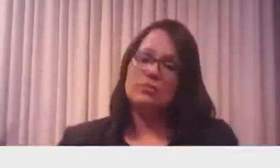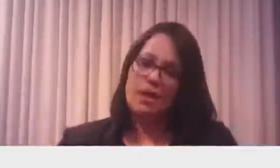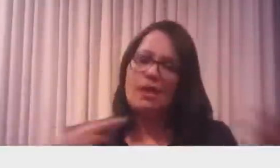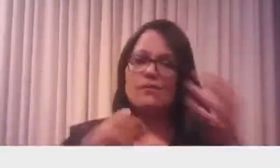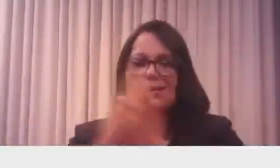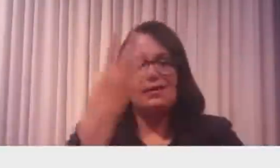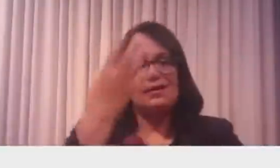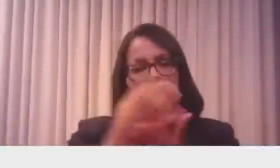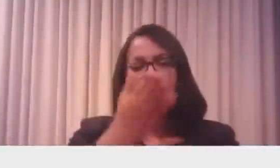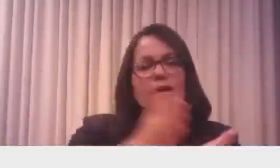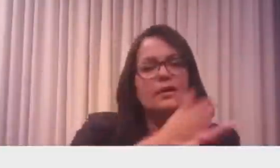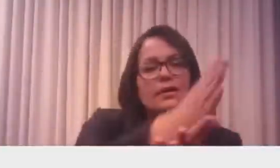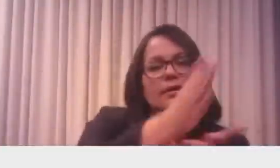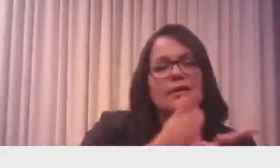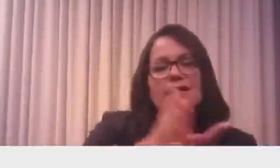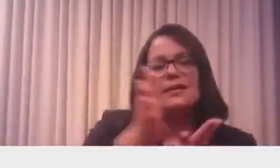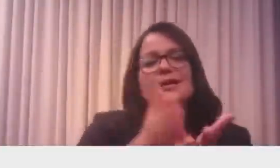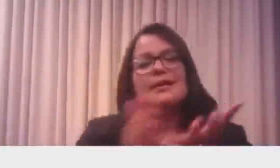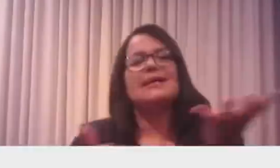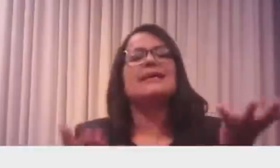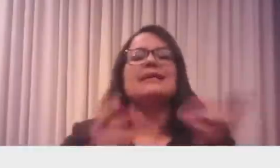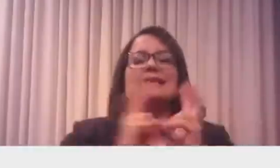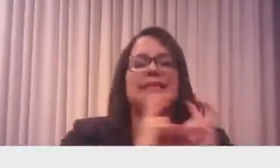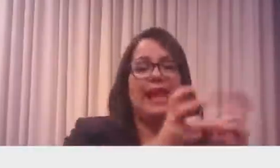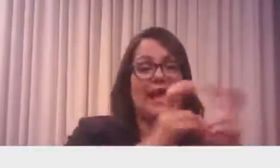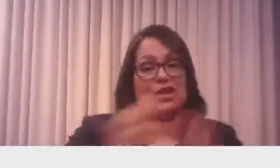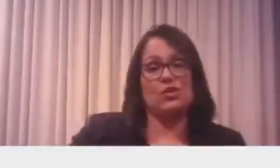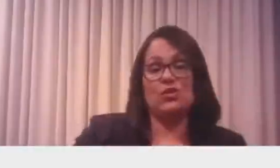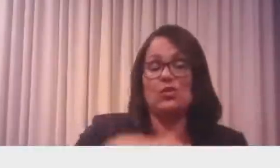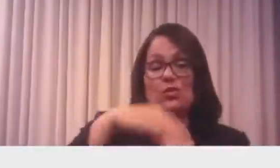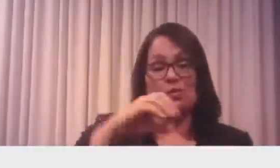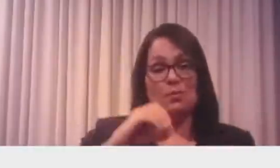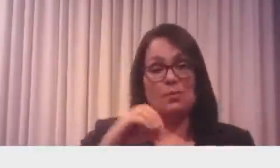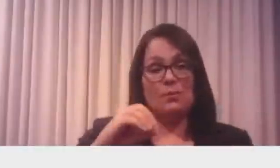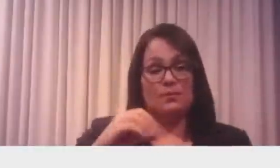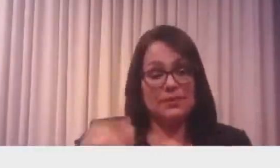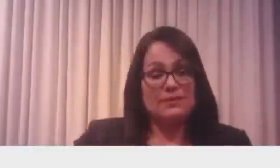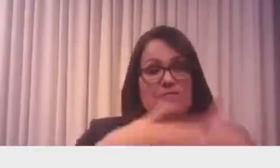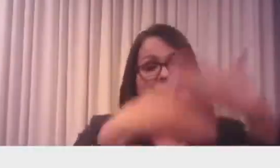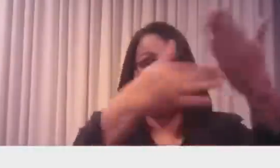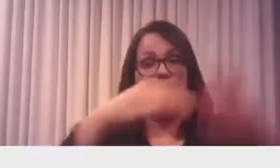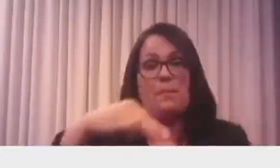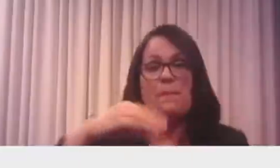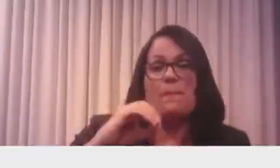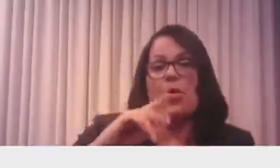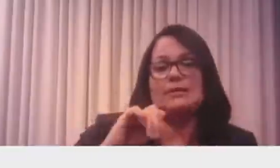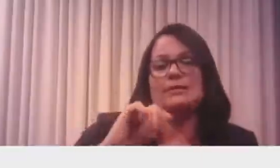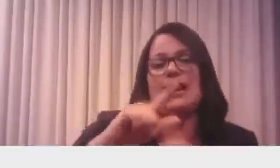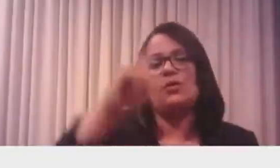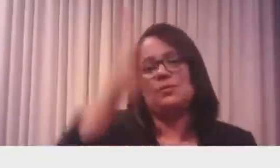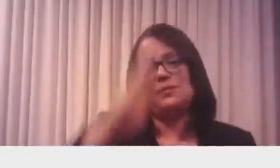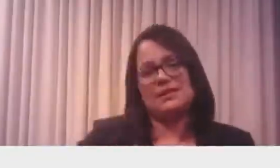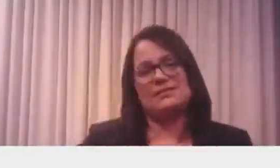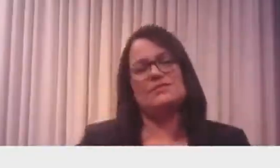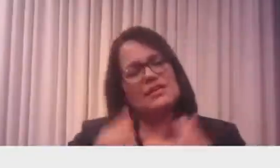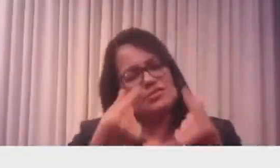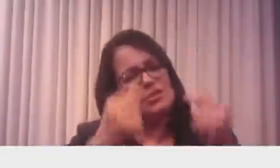Transporte mais barato, comida mais barata na prateleira, e também mais barato no porto, nos portos, para a gente